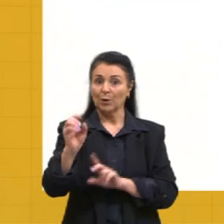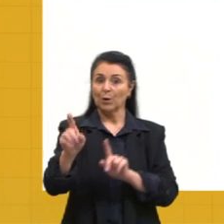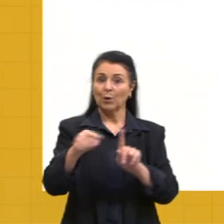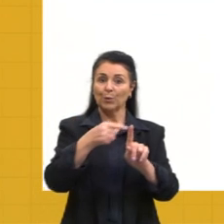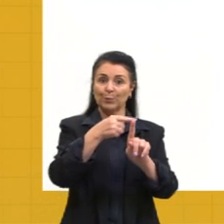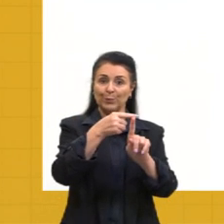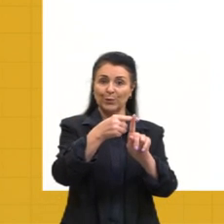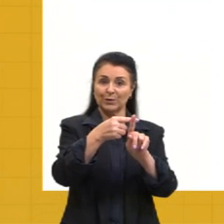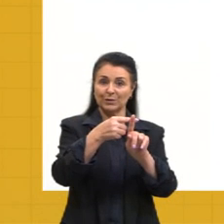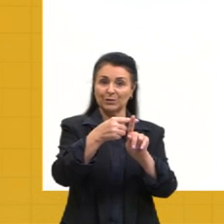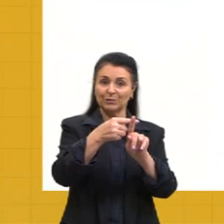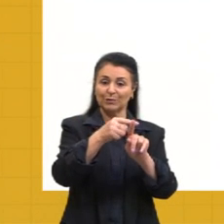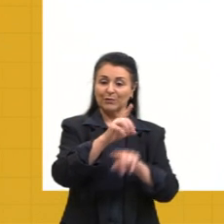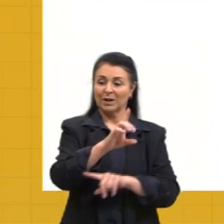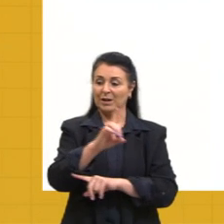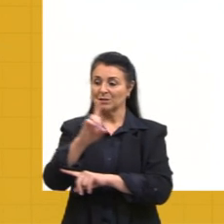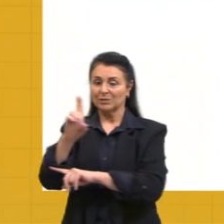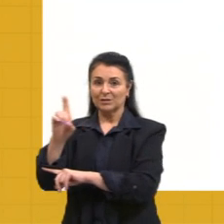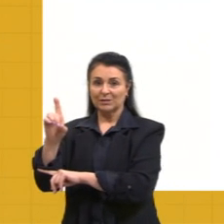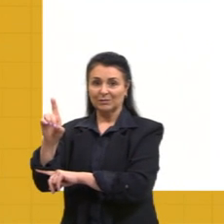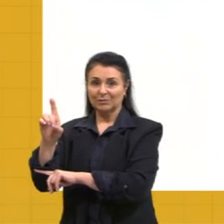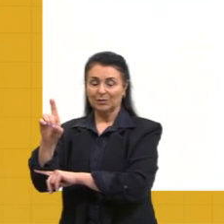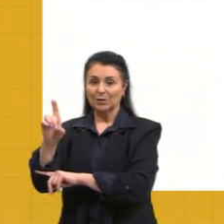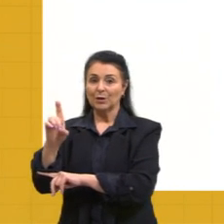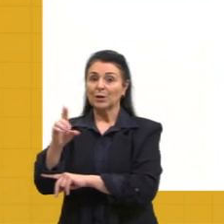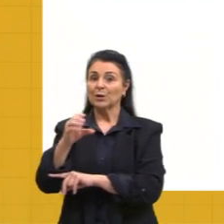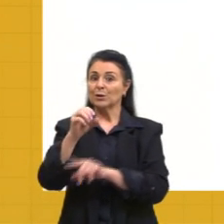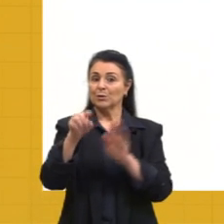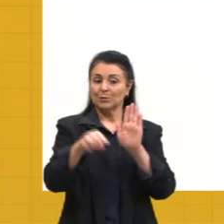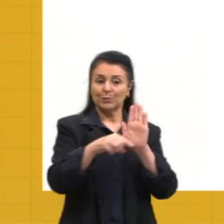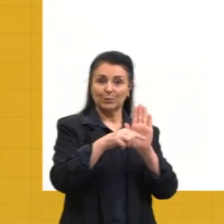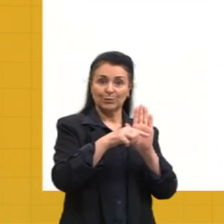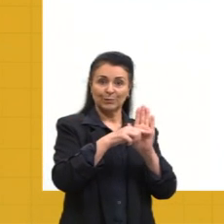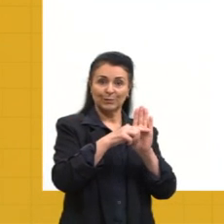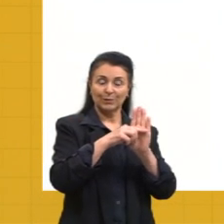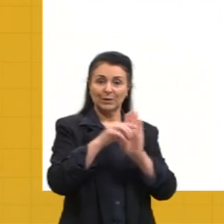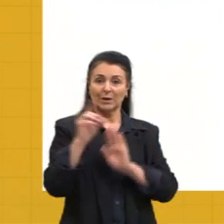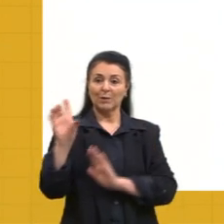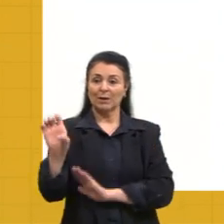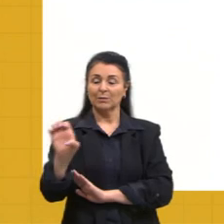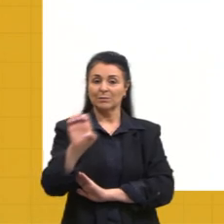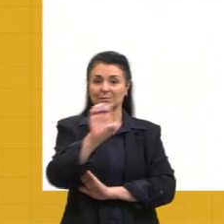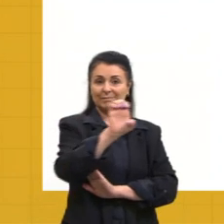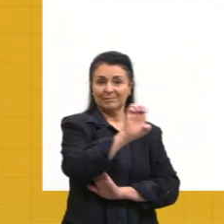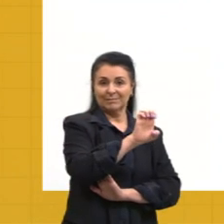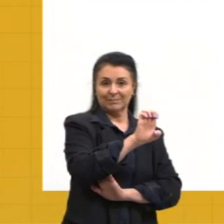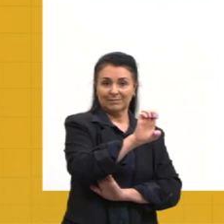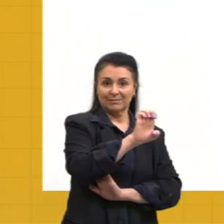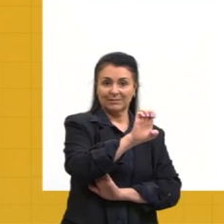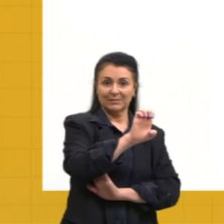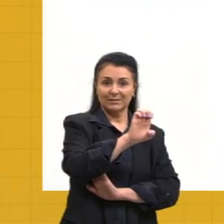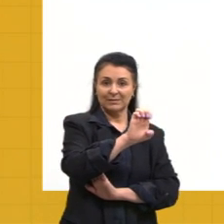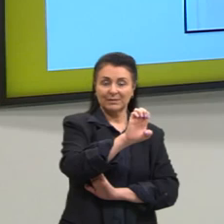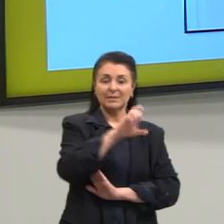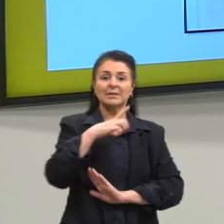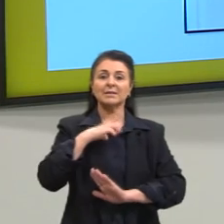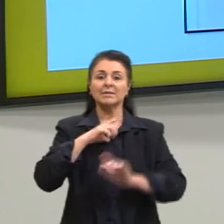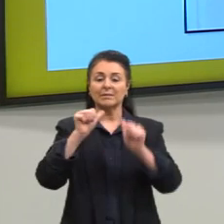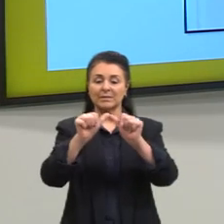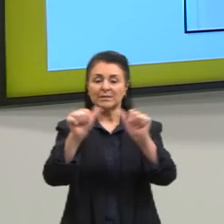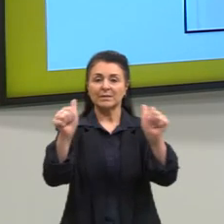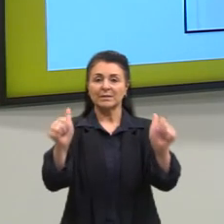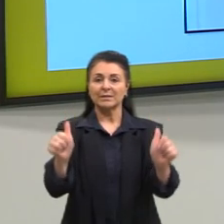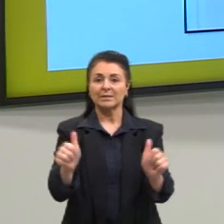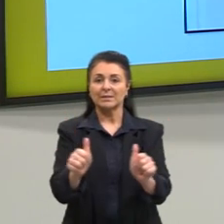ficam ao lado direito da reta, e os números negativos do lado esquerdo. Então, aqui, nessa figura abaixo,